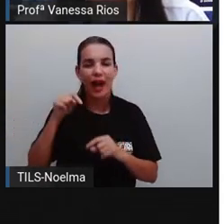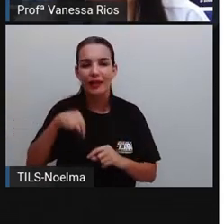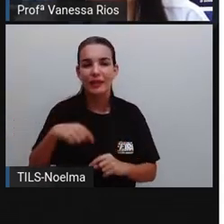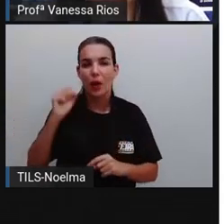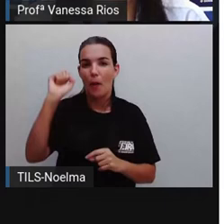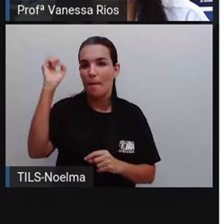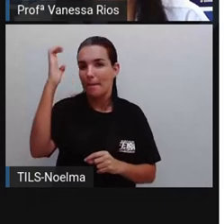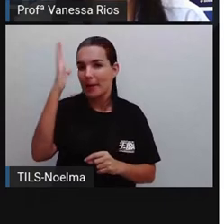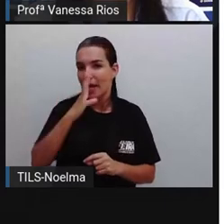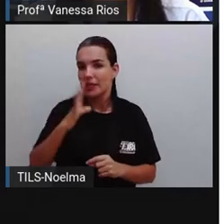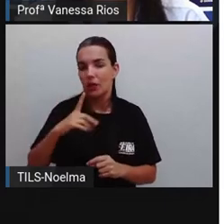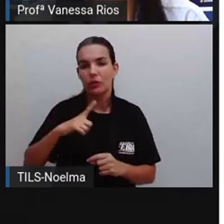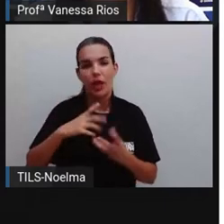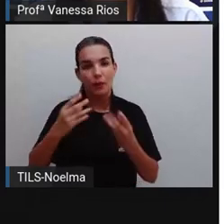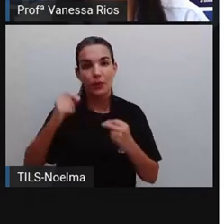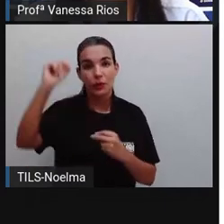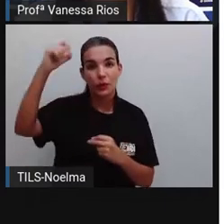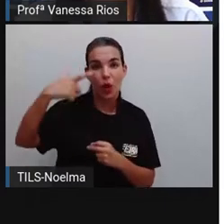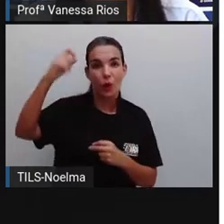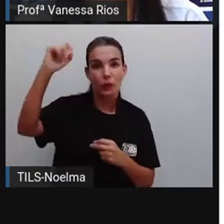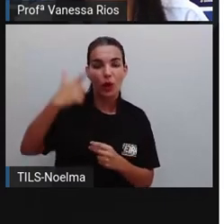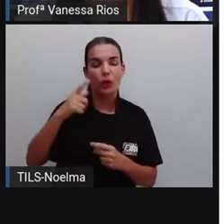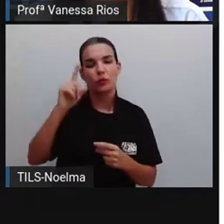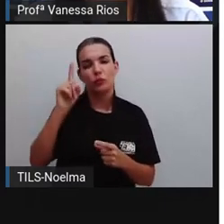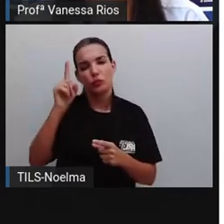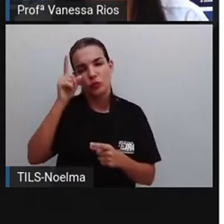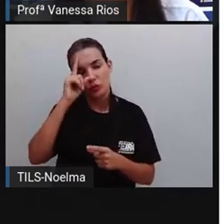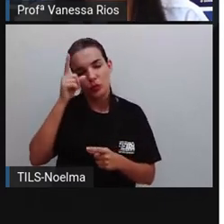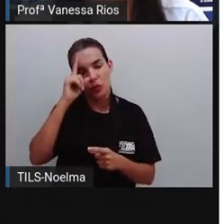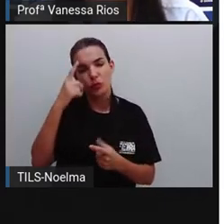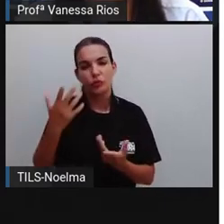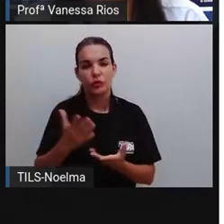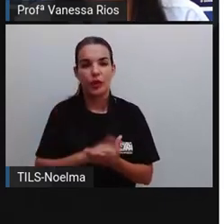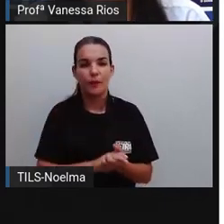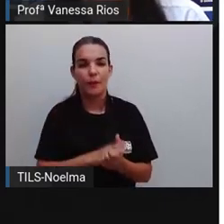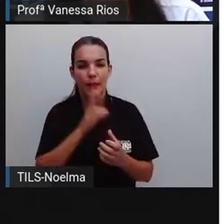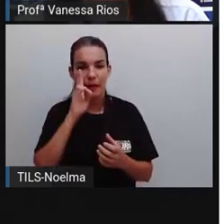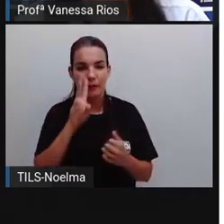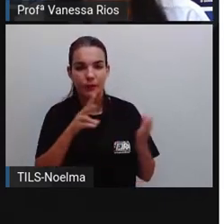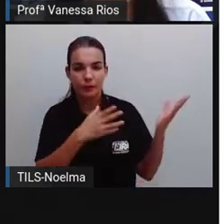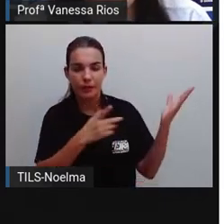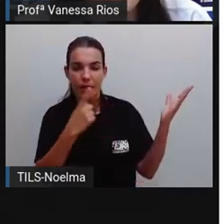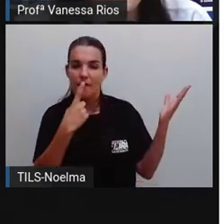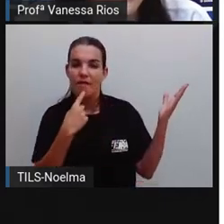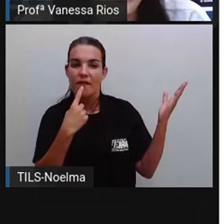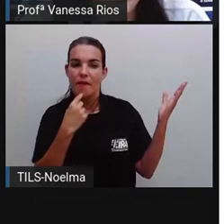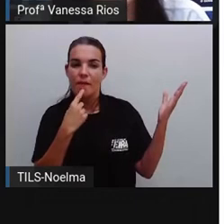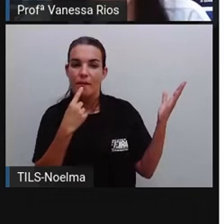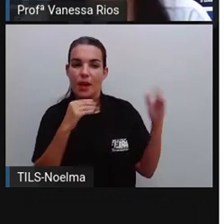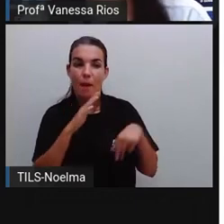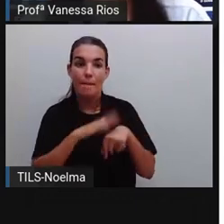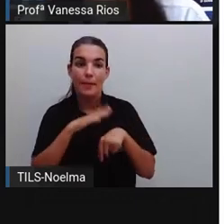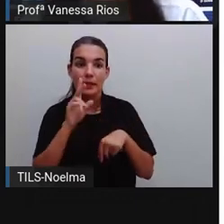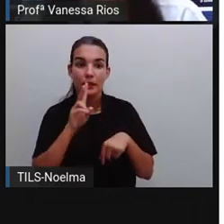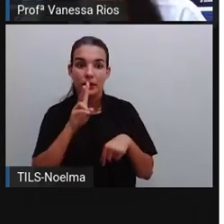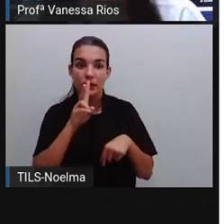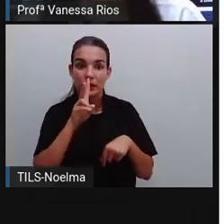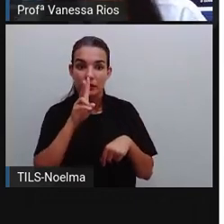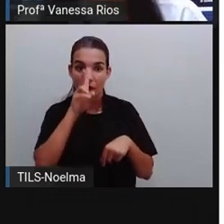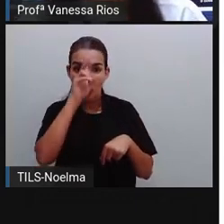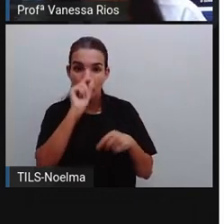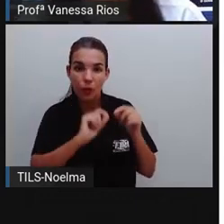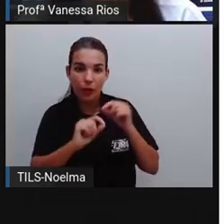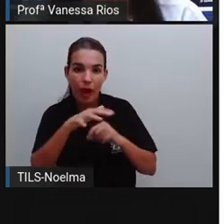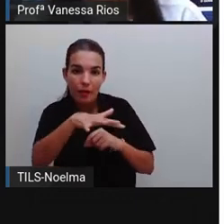amarelo e laranja, partindo aqui, né? Para esse vermelho mais escuro, a gente percebe aí a radiação solar